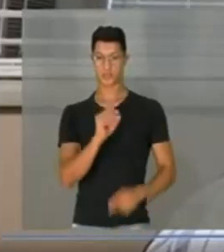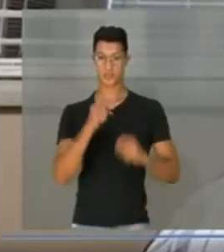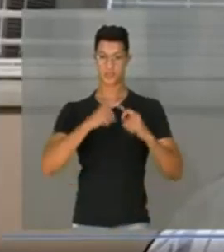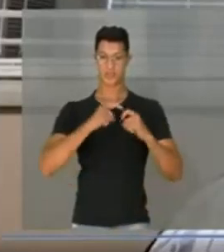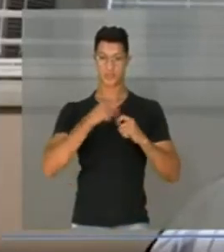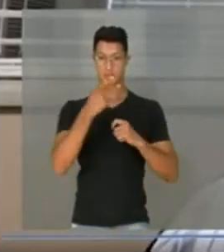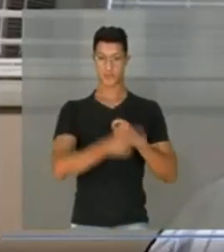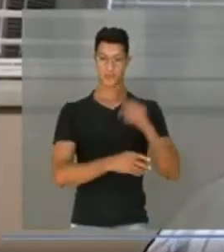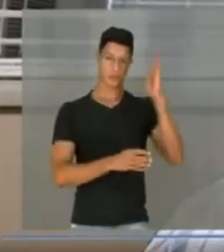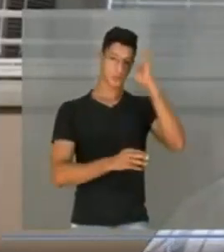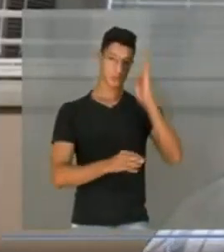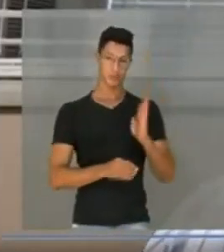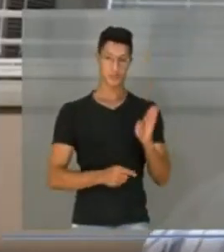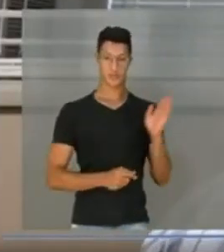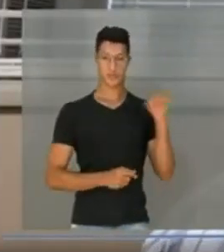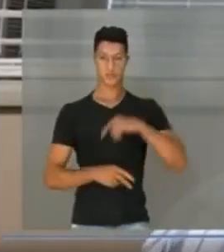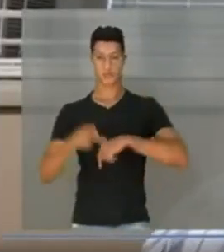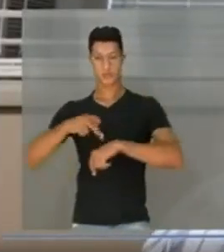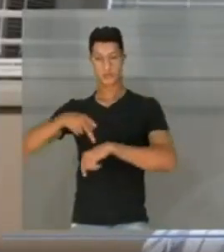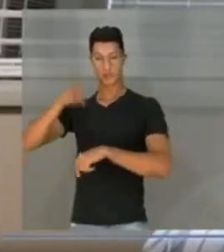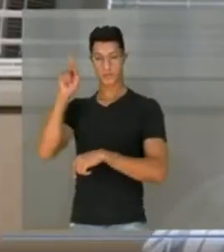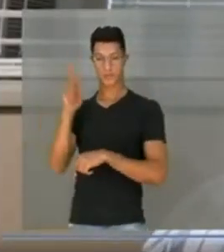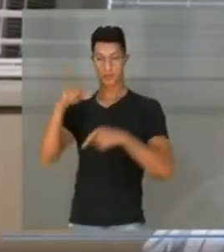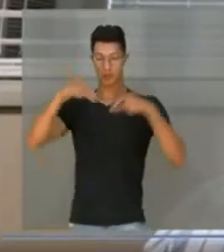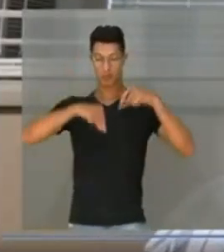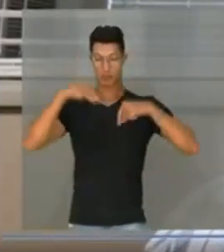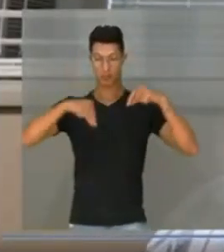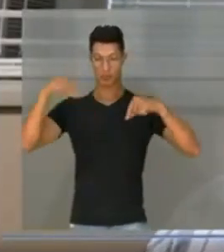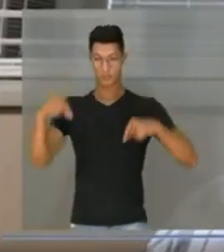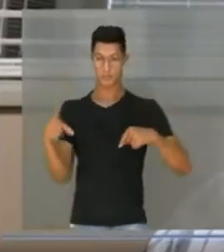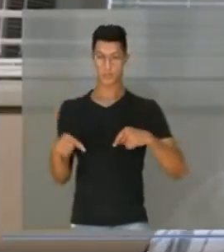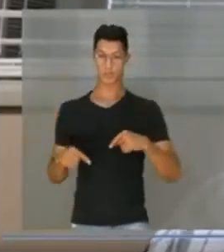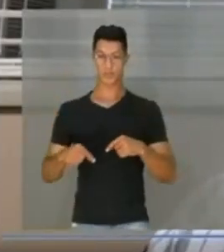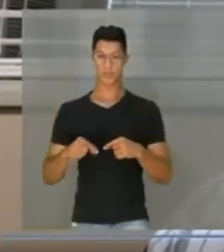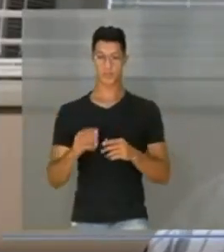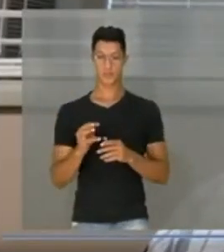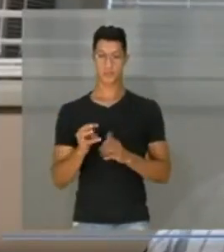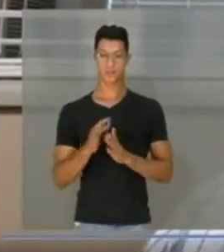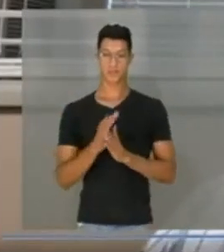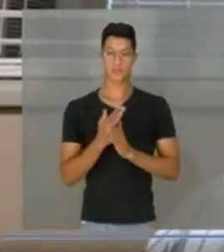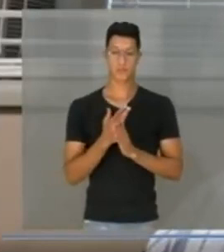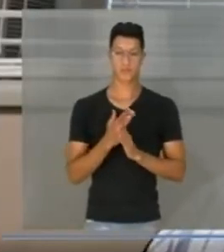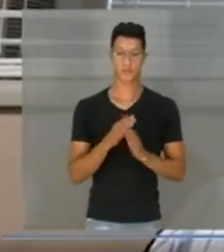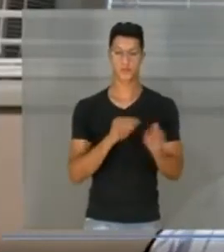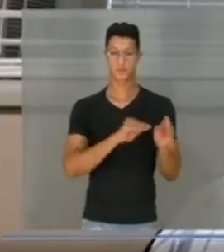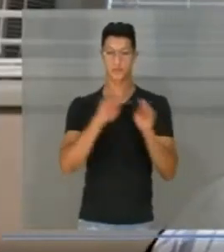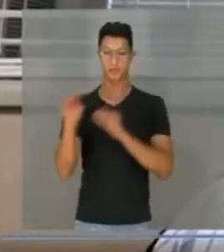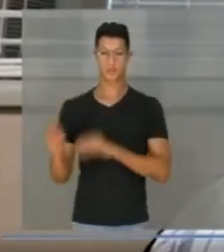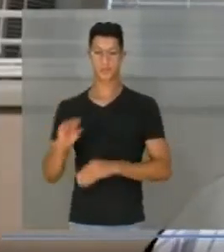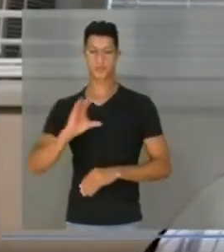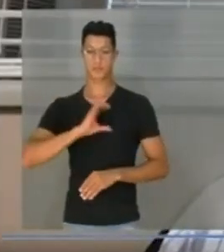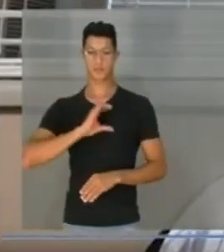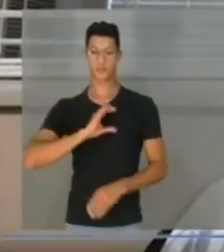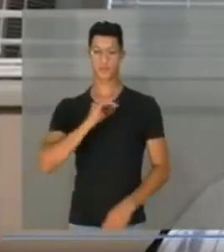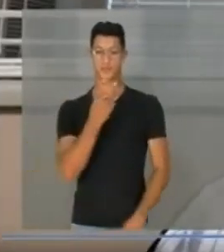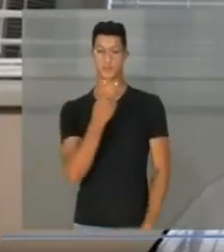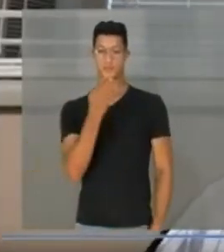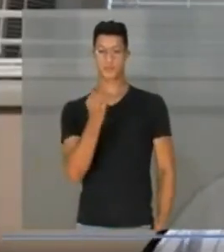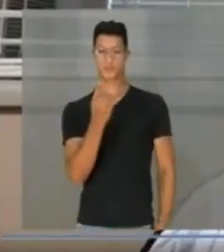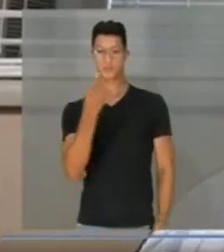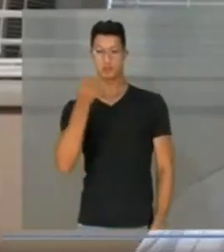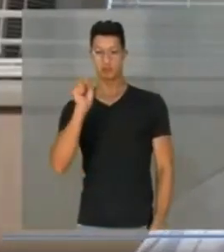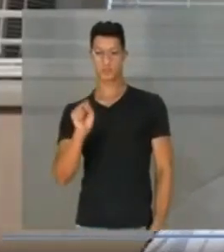aí no Brasil, e fiz a minha pós-graduação em acupuntura. E me mudei para o Canadá em 2018,